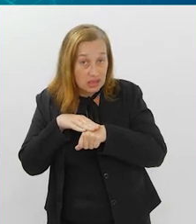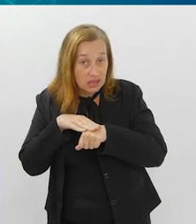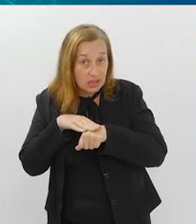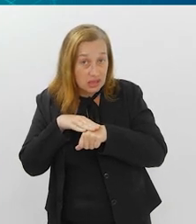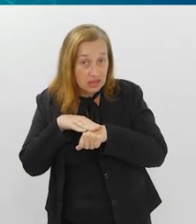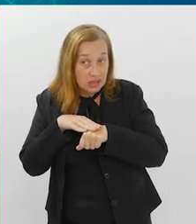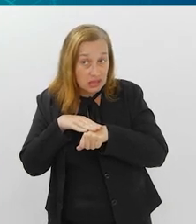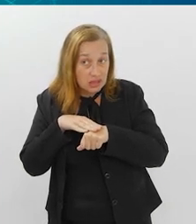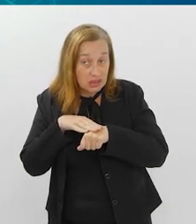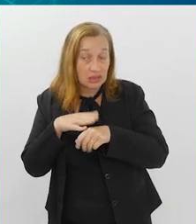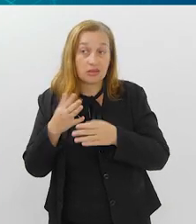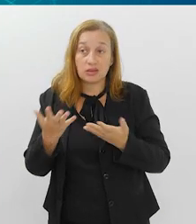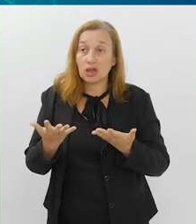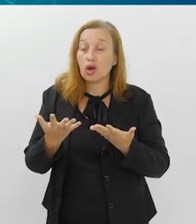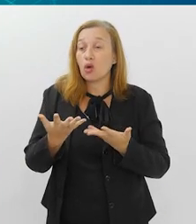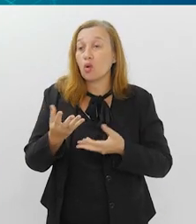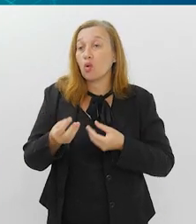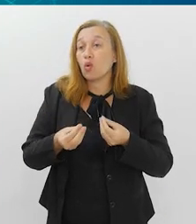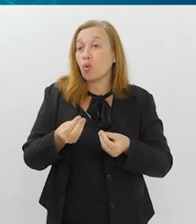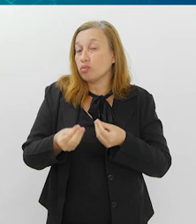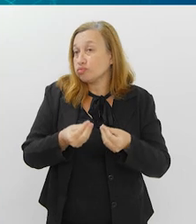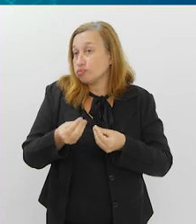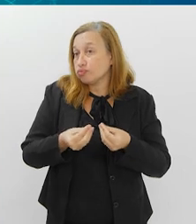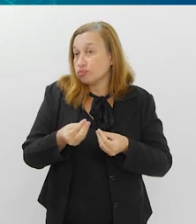erradicadas, como